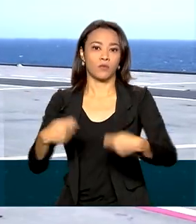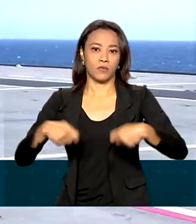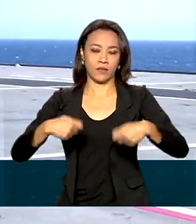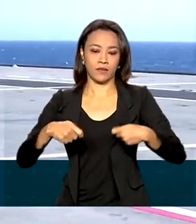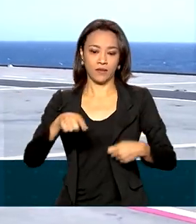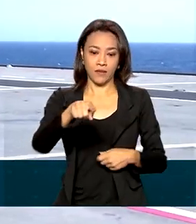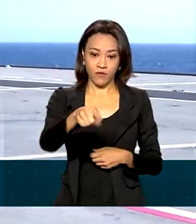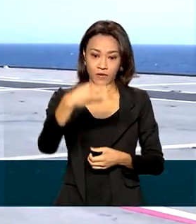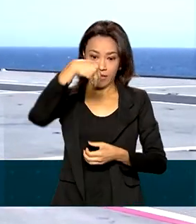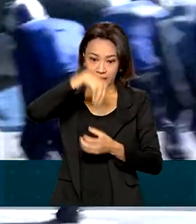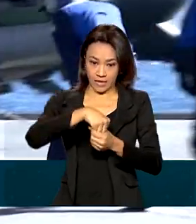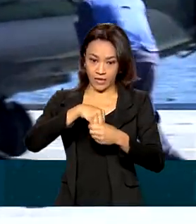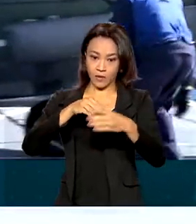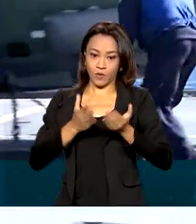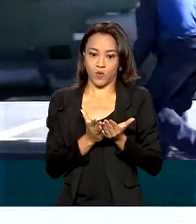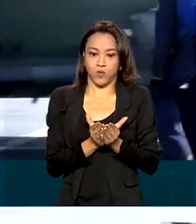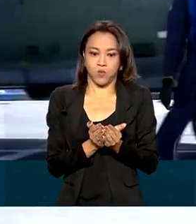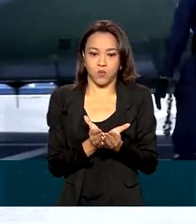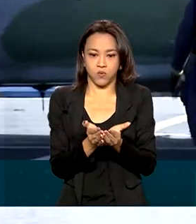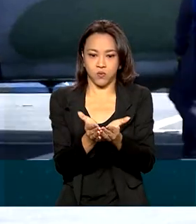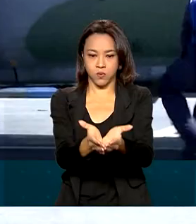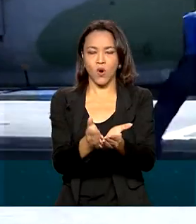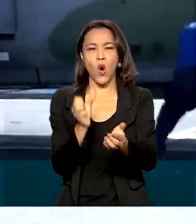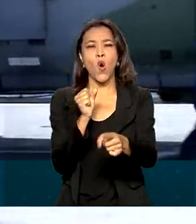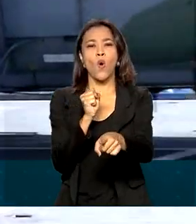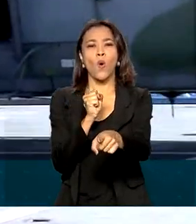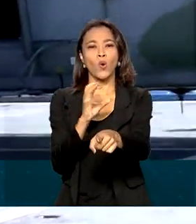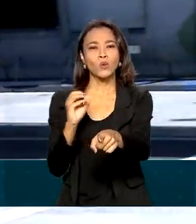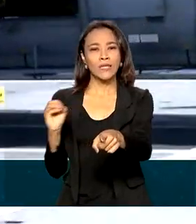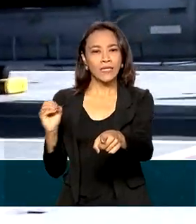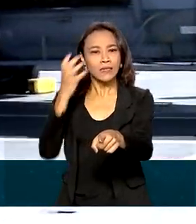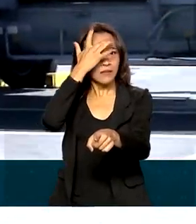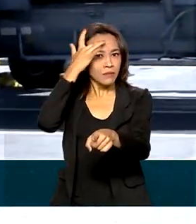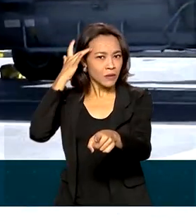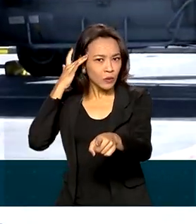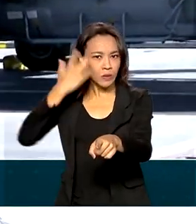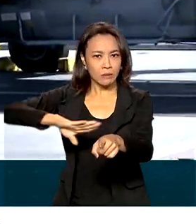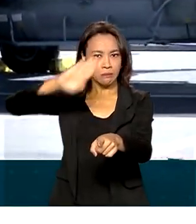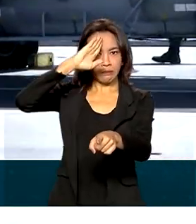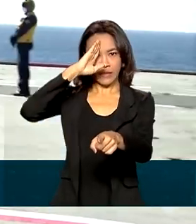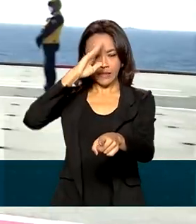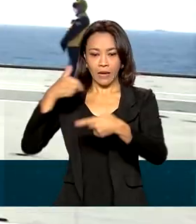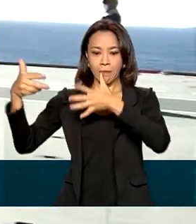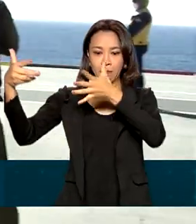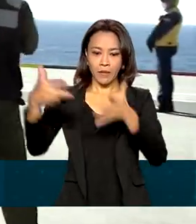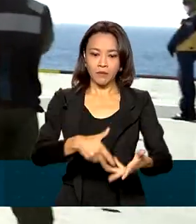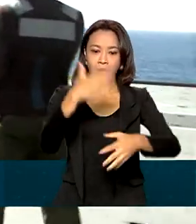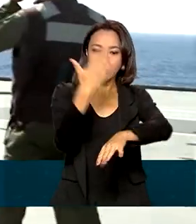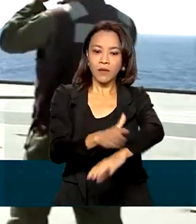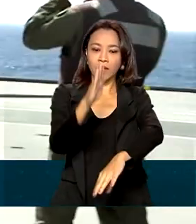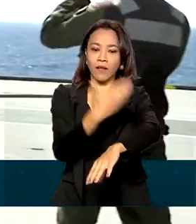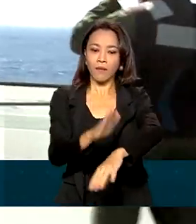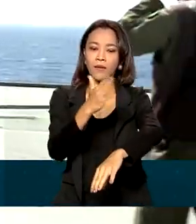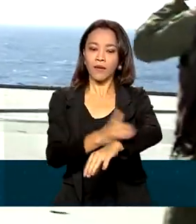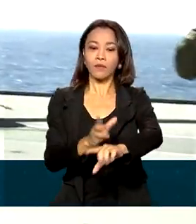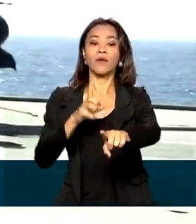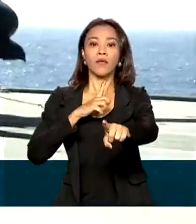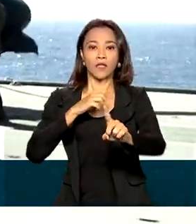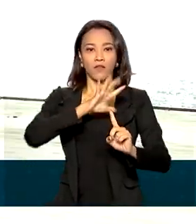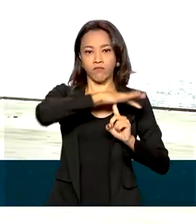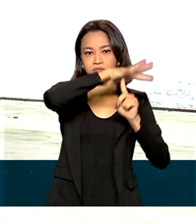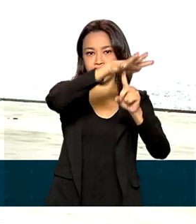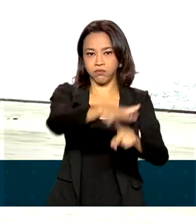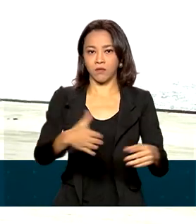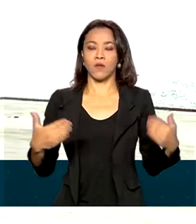bordo do navio que mais de 800 militares participaram da Operação Poseidon, que contou com helicópteros da